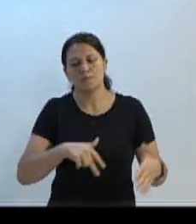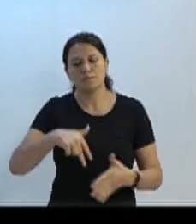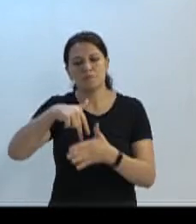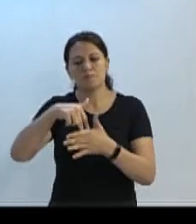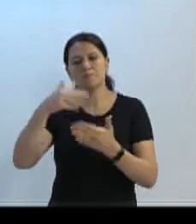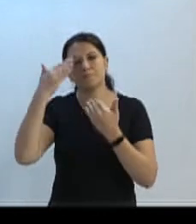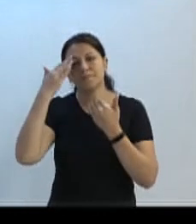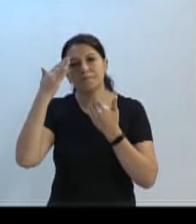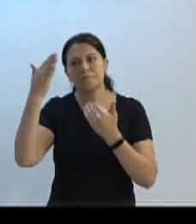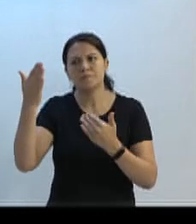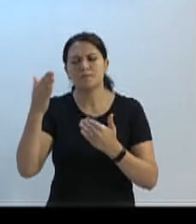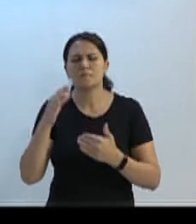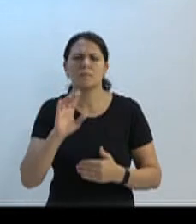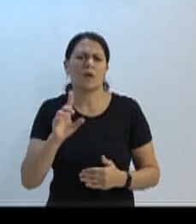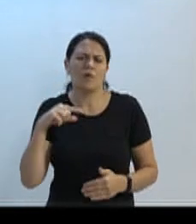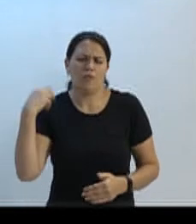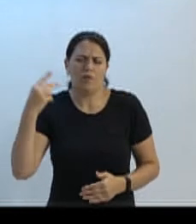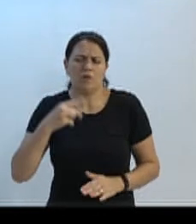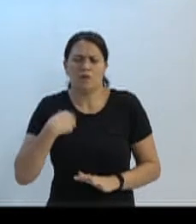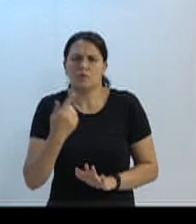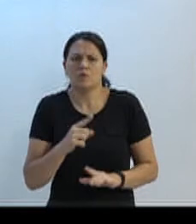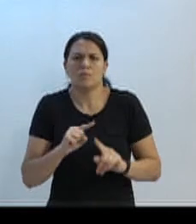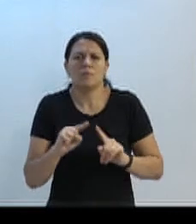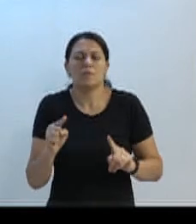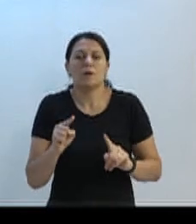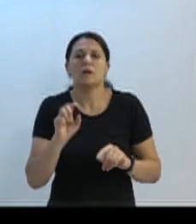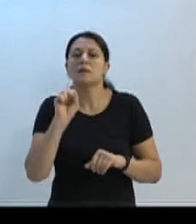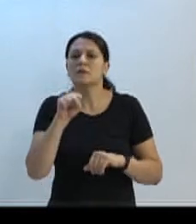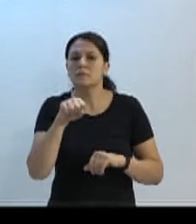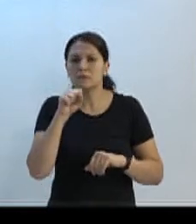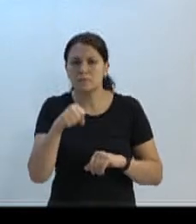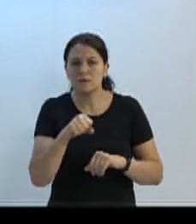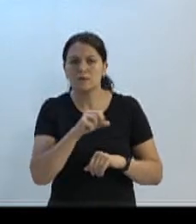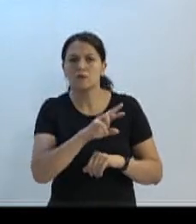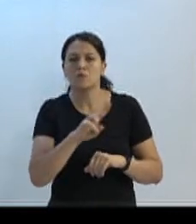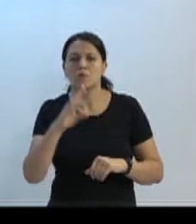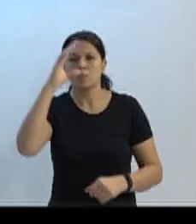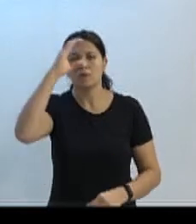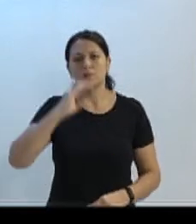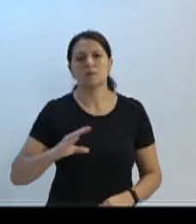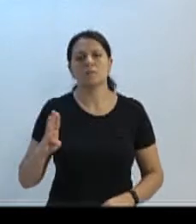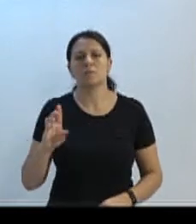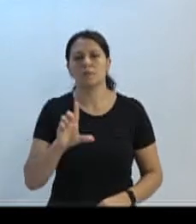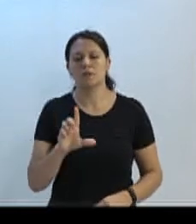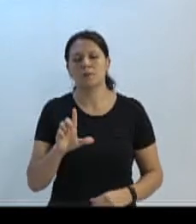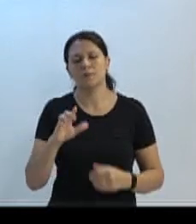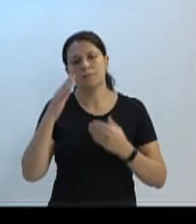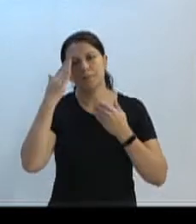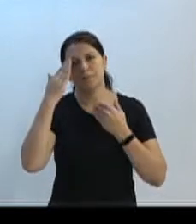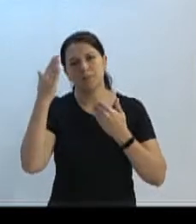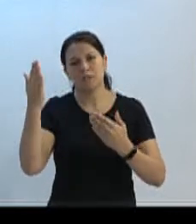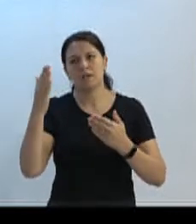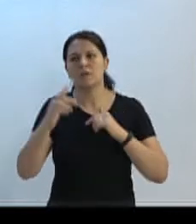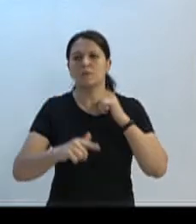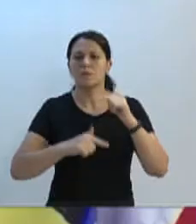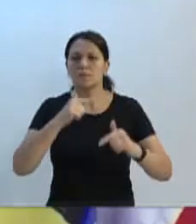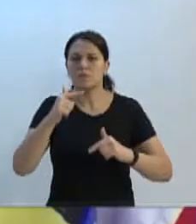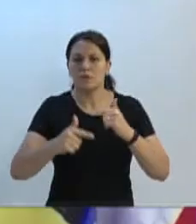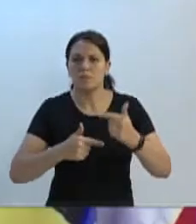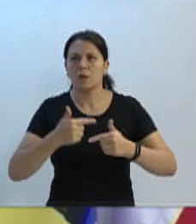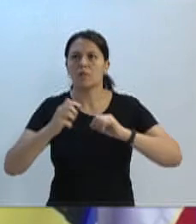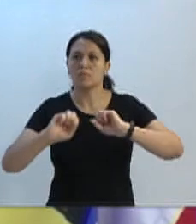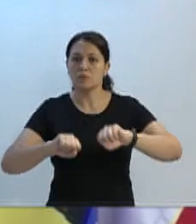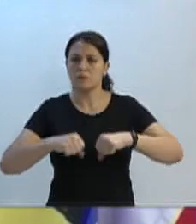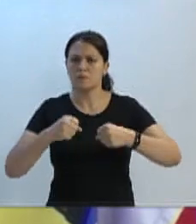gratidão, não do vereador, não dos vereadores, mas sim em nome do cidadão Blumenauense. Muito obrigado pelo trabalho que vocês desempenham,